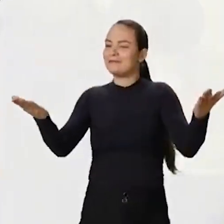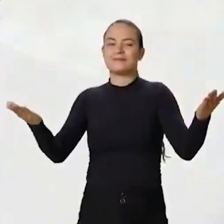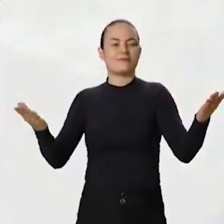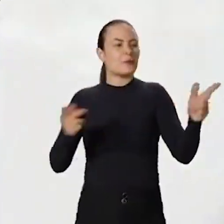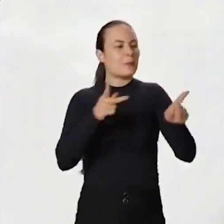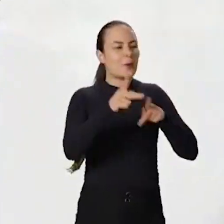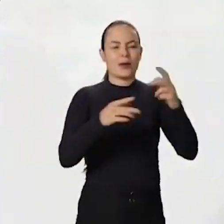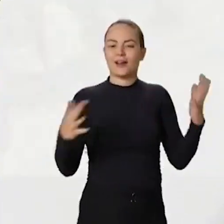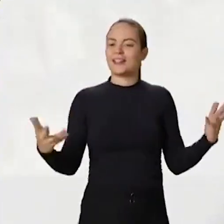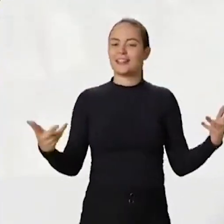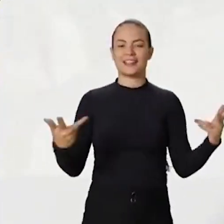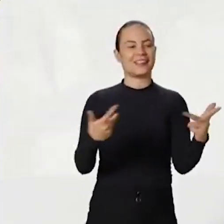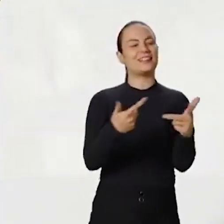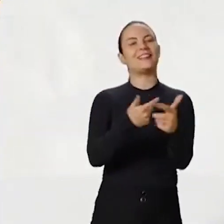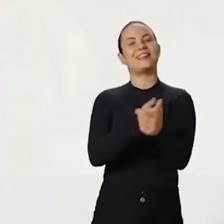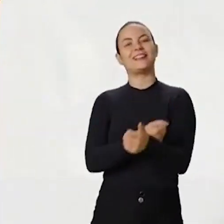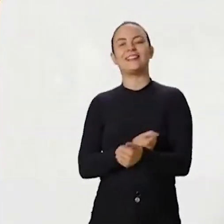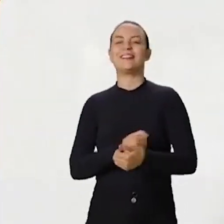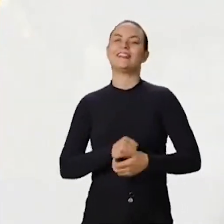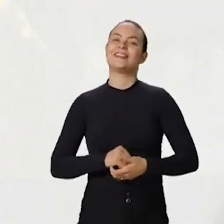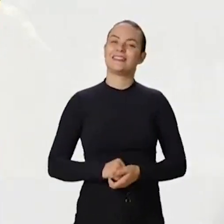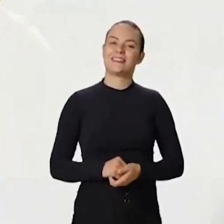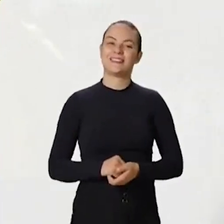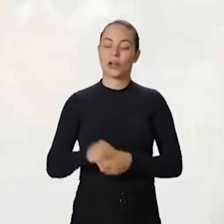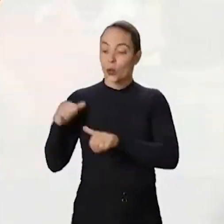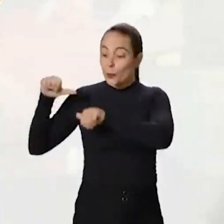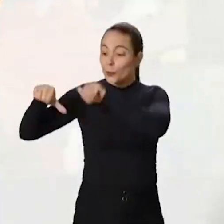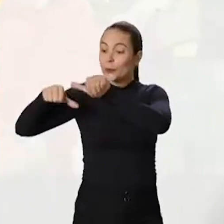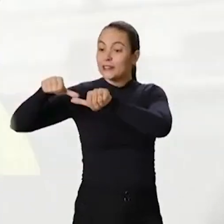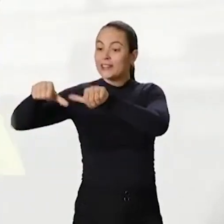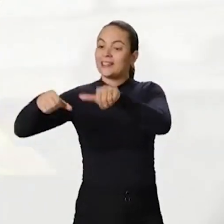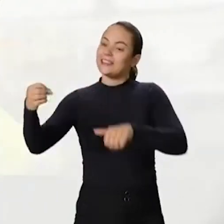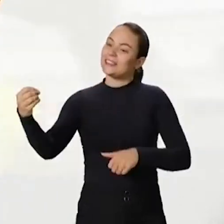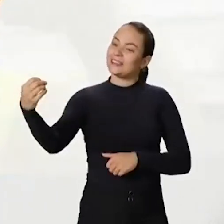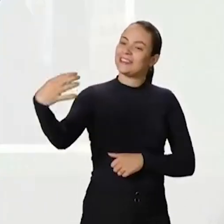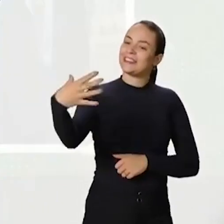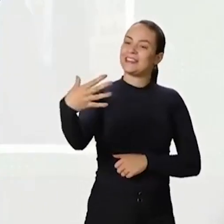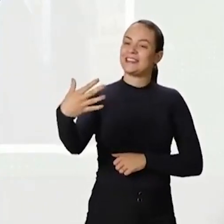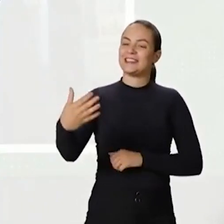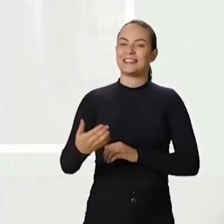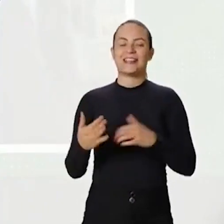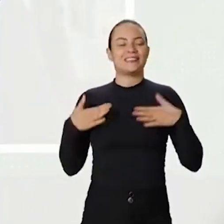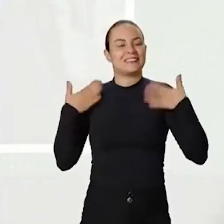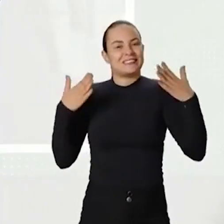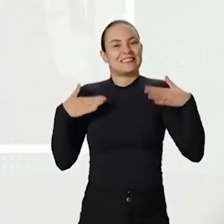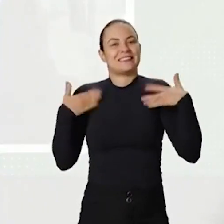Um novo tempo para a gente se alegrar